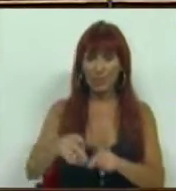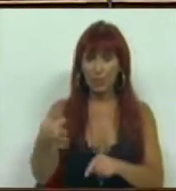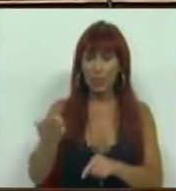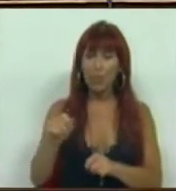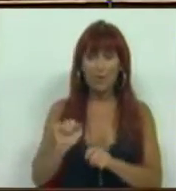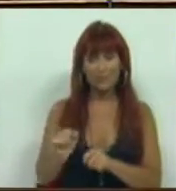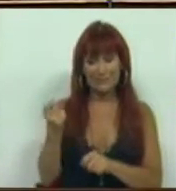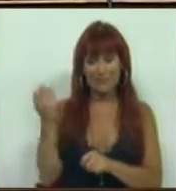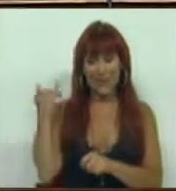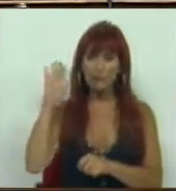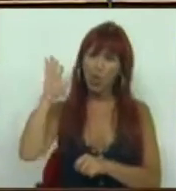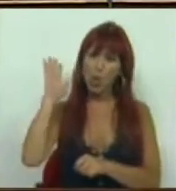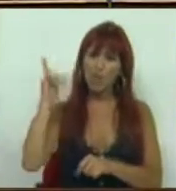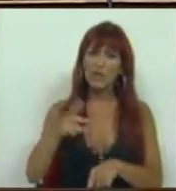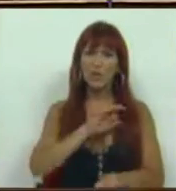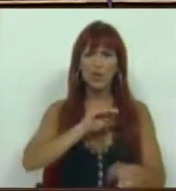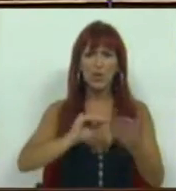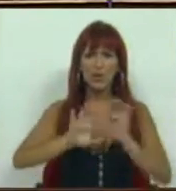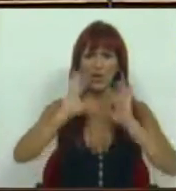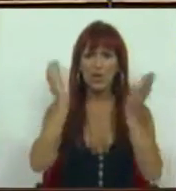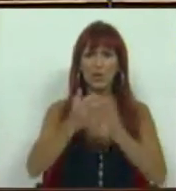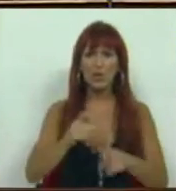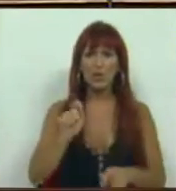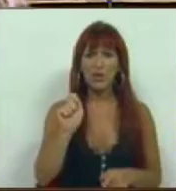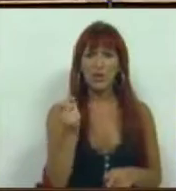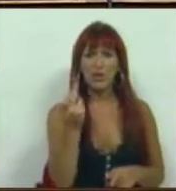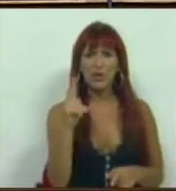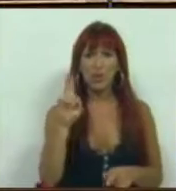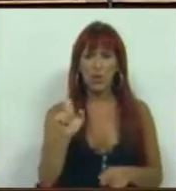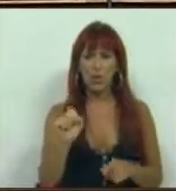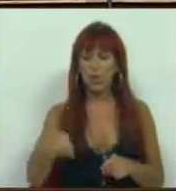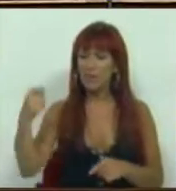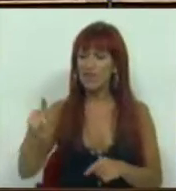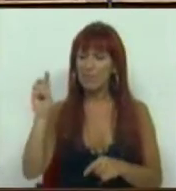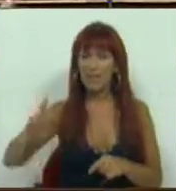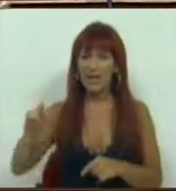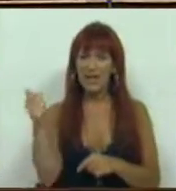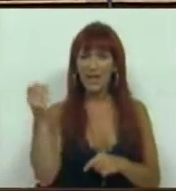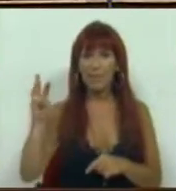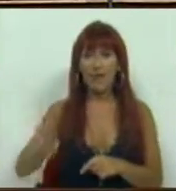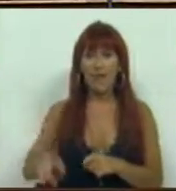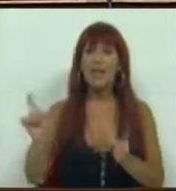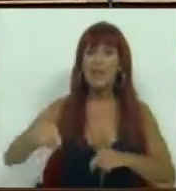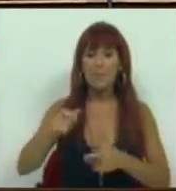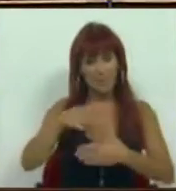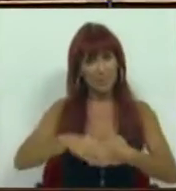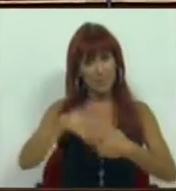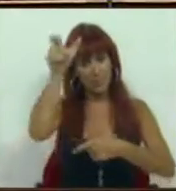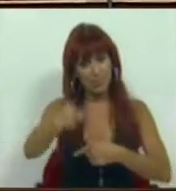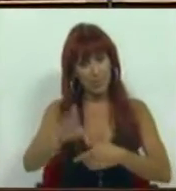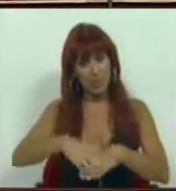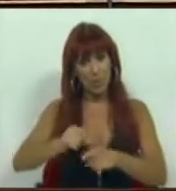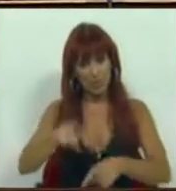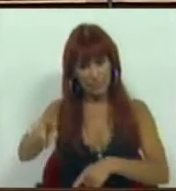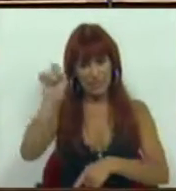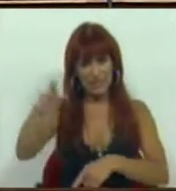Socialista no seu recente Congresso, o Sr. Secretário-Geral António José Segura, Presidente Maria de Belém Roseira, e cumprimentá-lo assim também pessoalmente